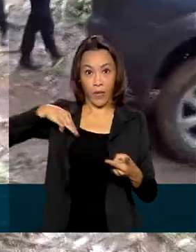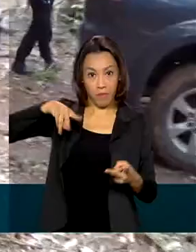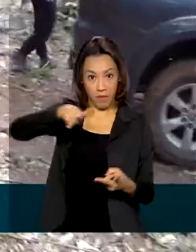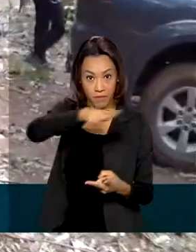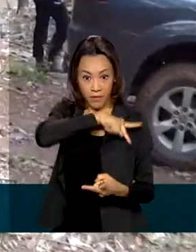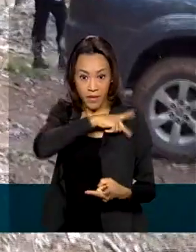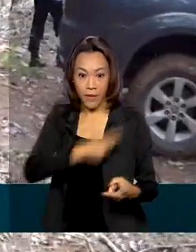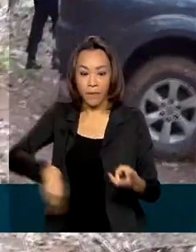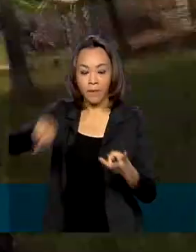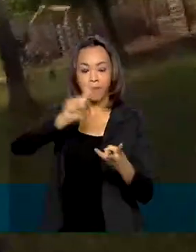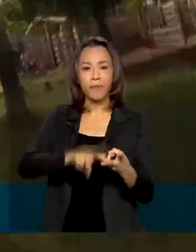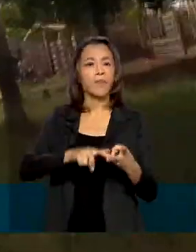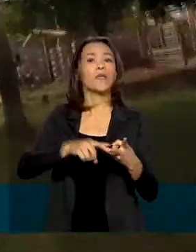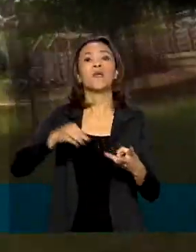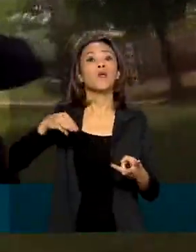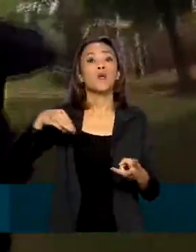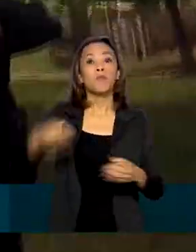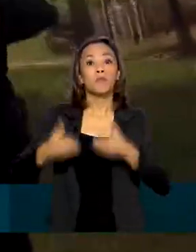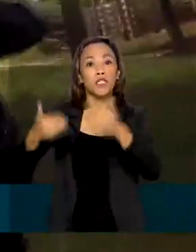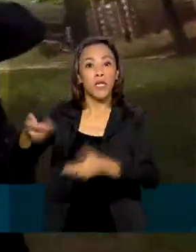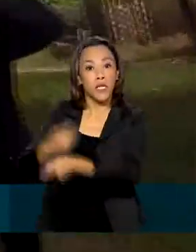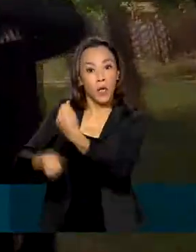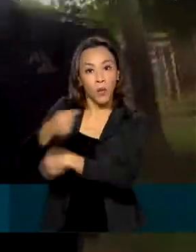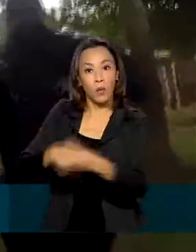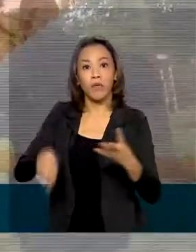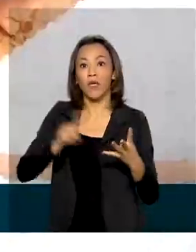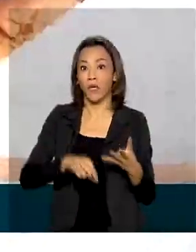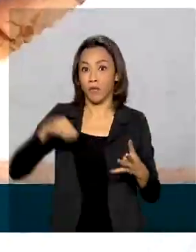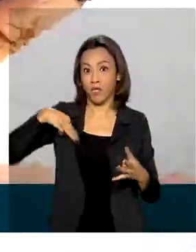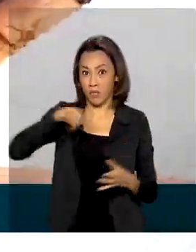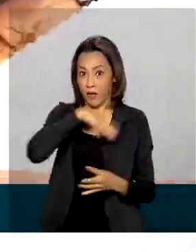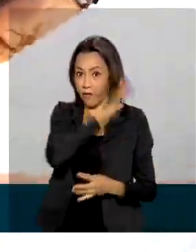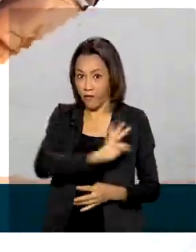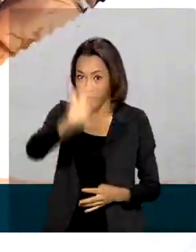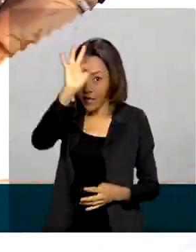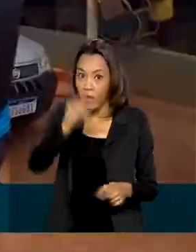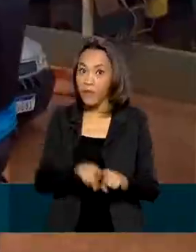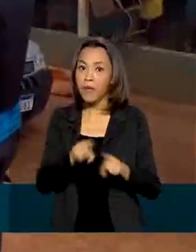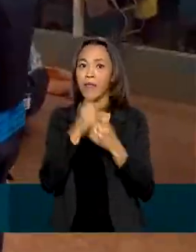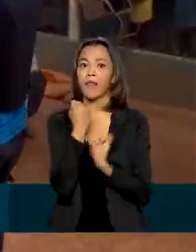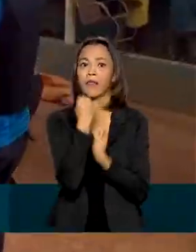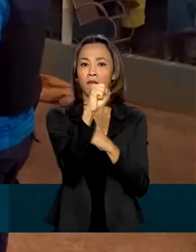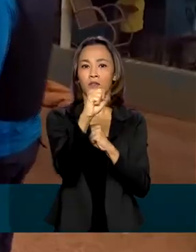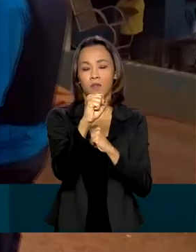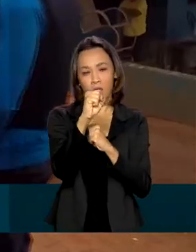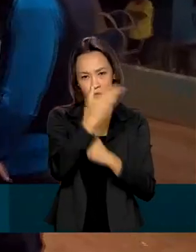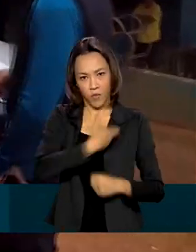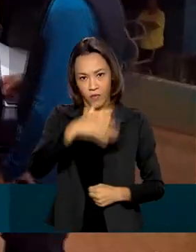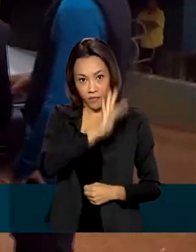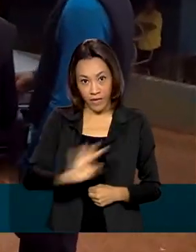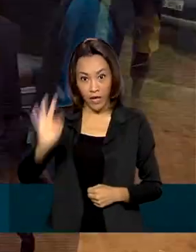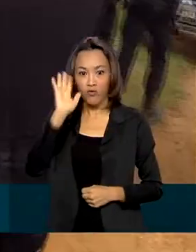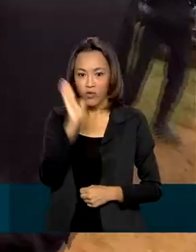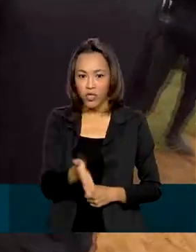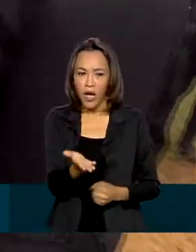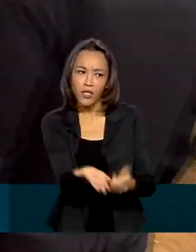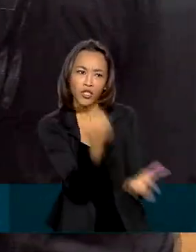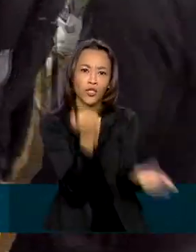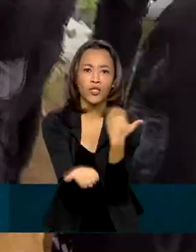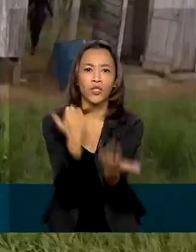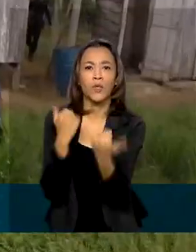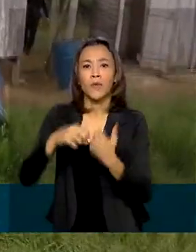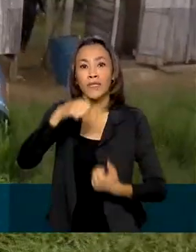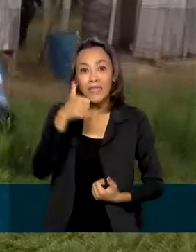Trabalho, Ministério da Economia, Ministério Público Federal e Defensoria Pública da União, já libertou 110